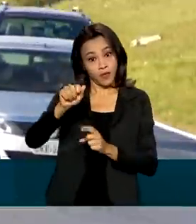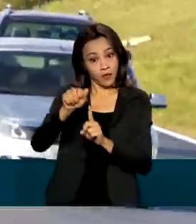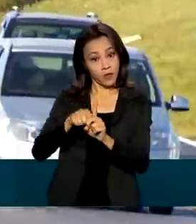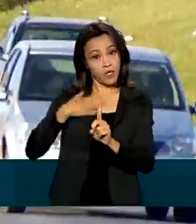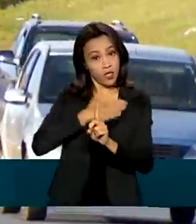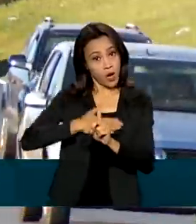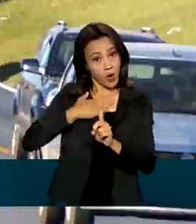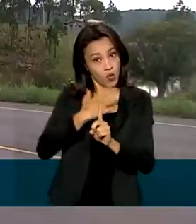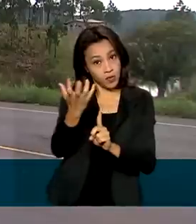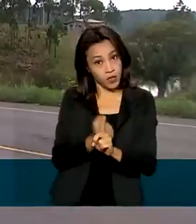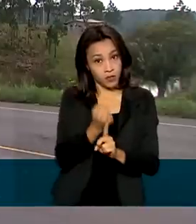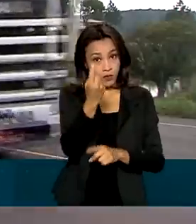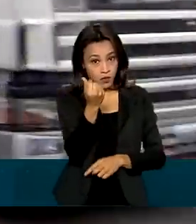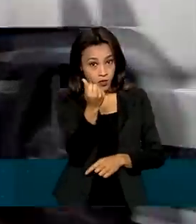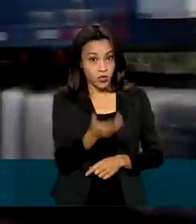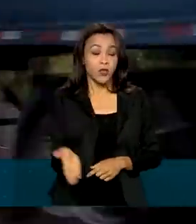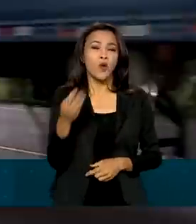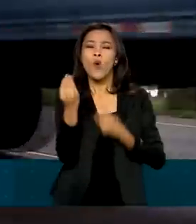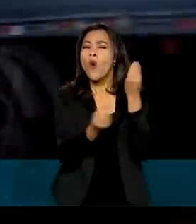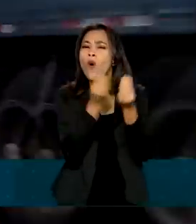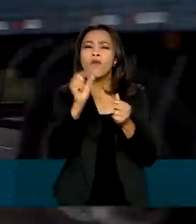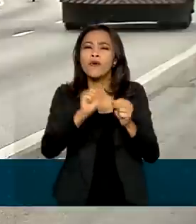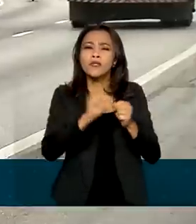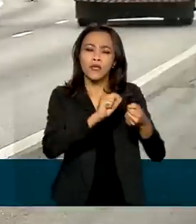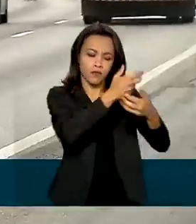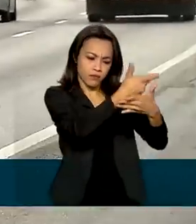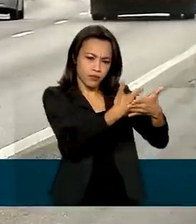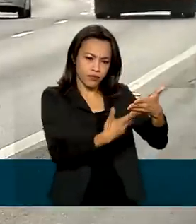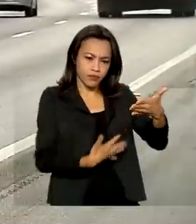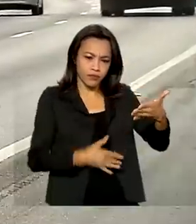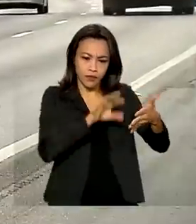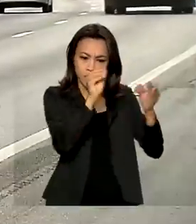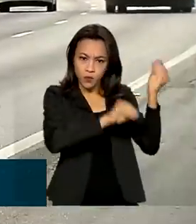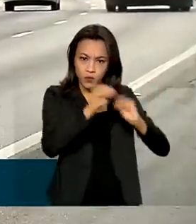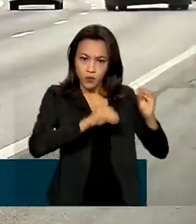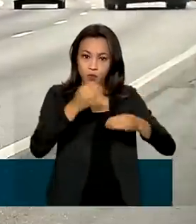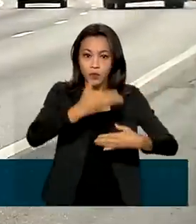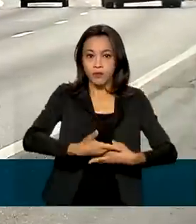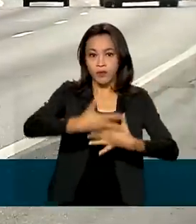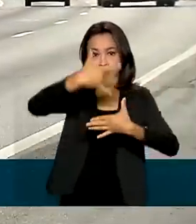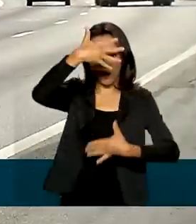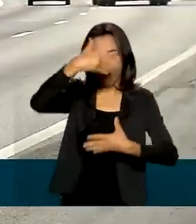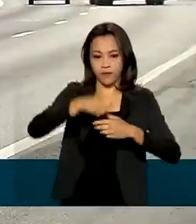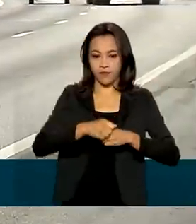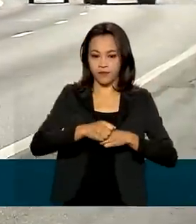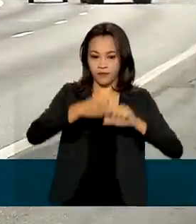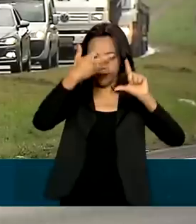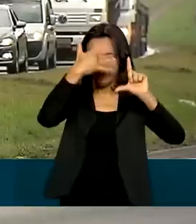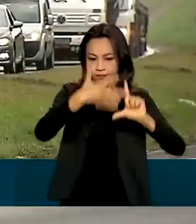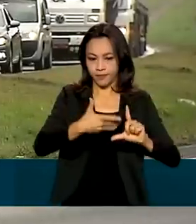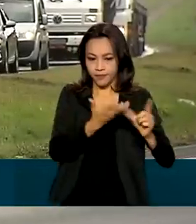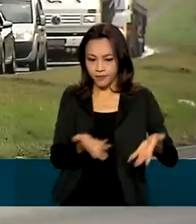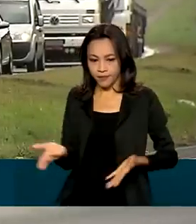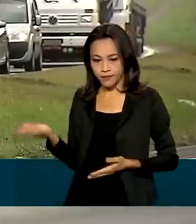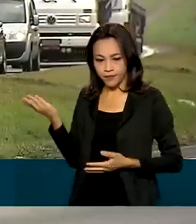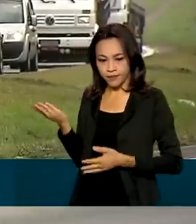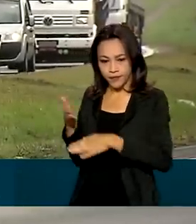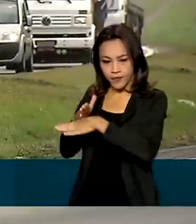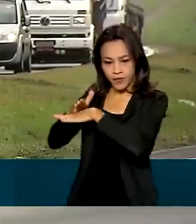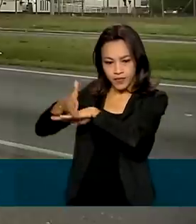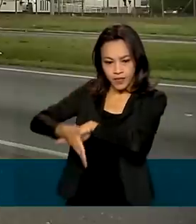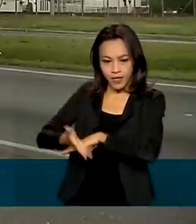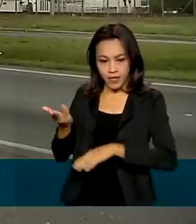preenchimento do formulário, é só acessar o portal Emprega Brasil utilizando o login do Gov.br ou pelo